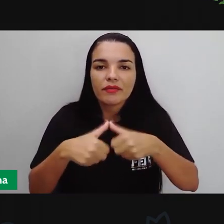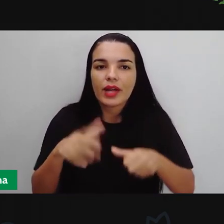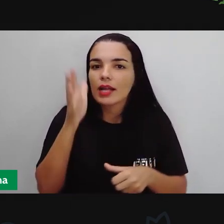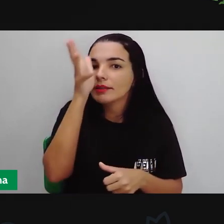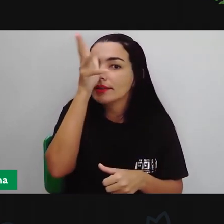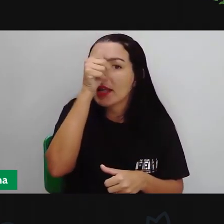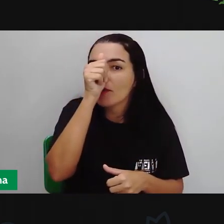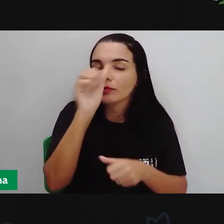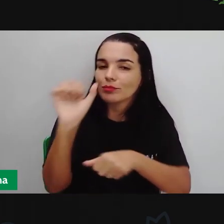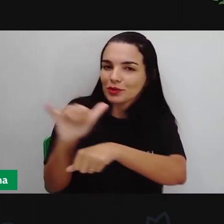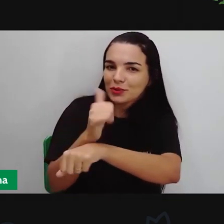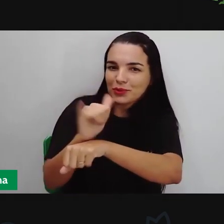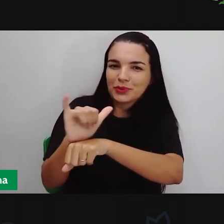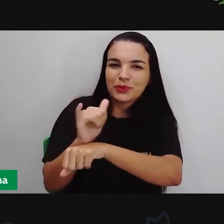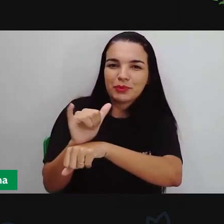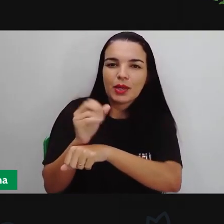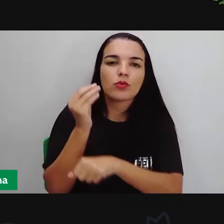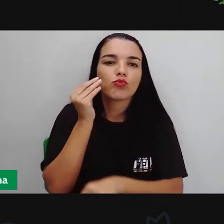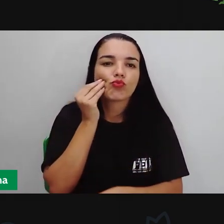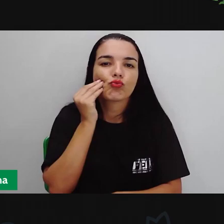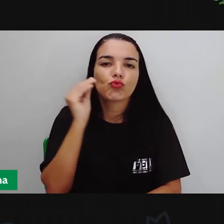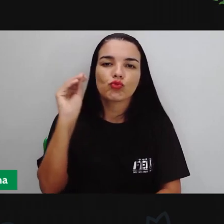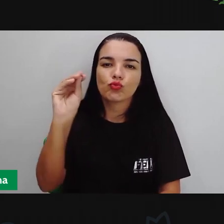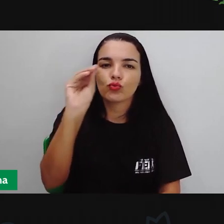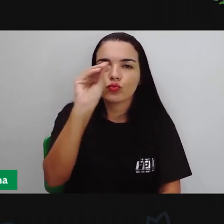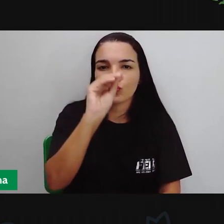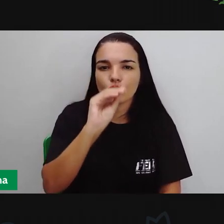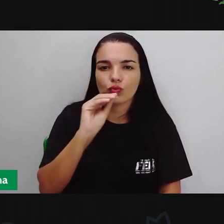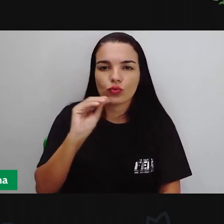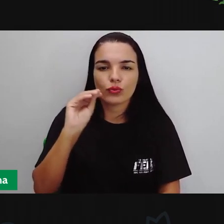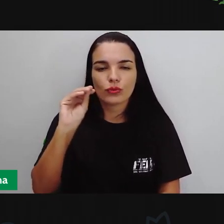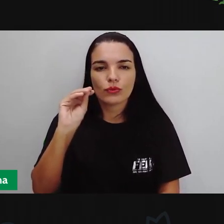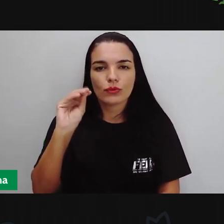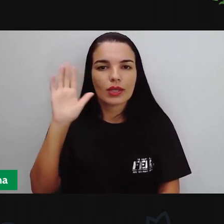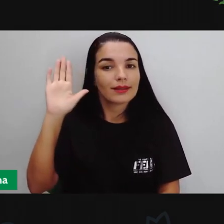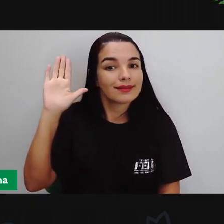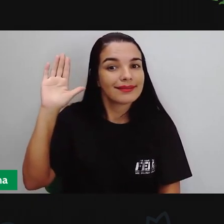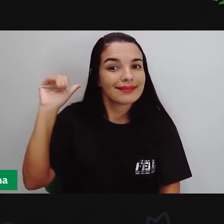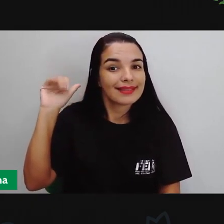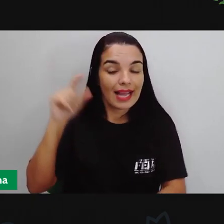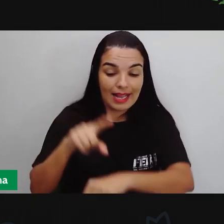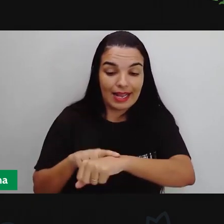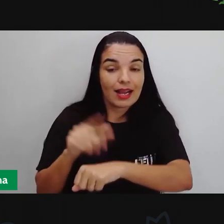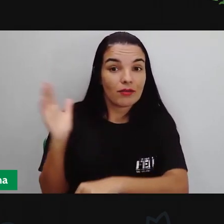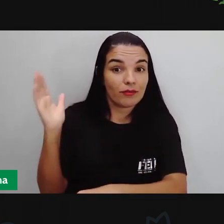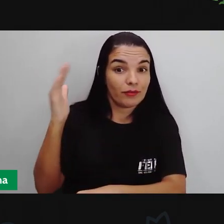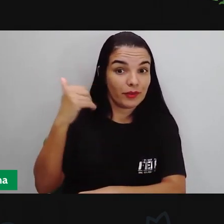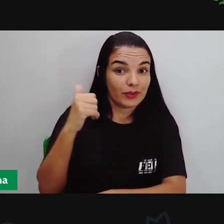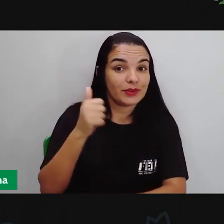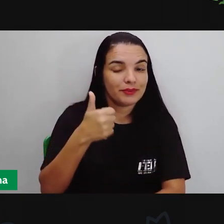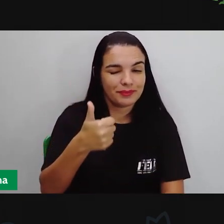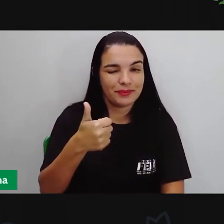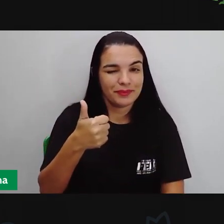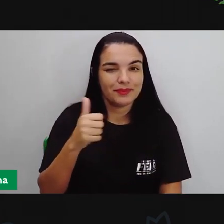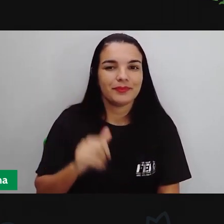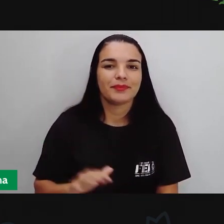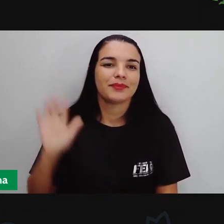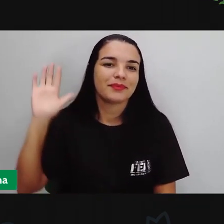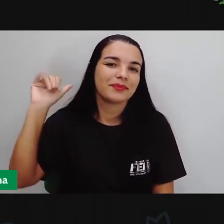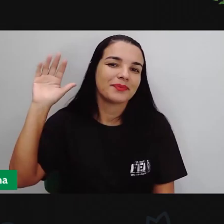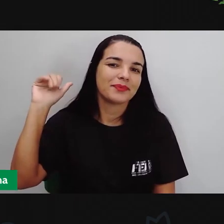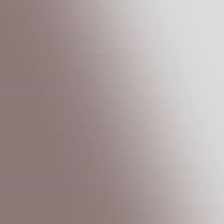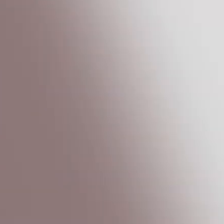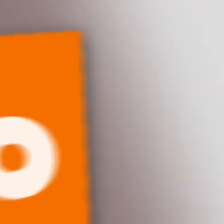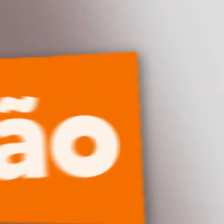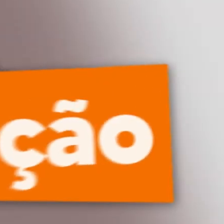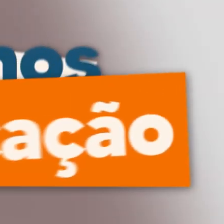Aqui no canal Certo? Um beijinho No coração De cada um de vocês Daqui a pouco A gente volta Para mais uma aula Tchau,